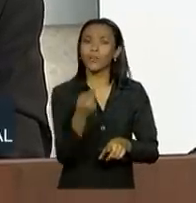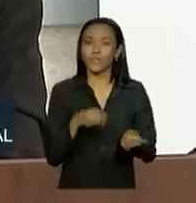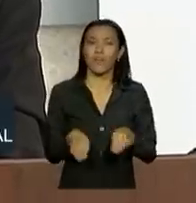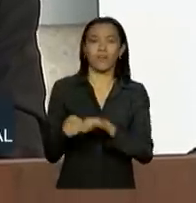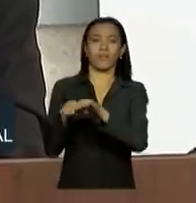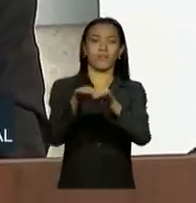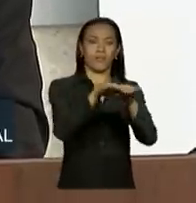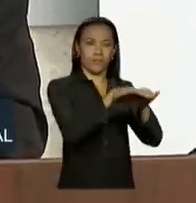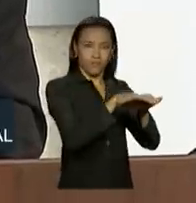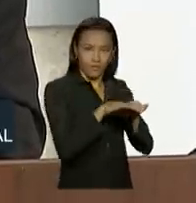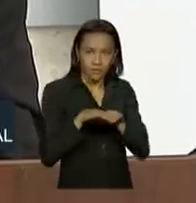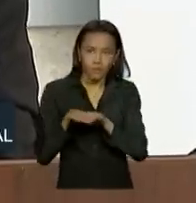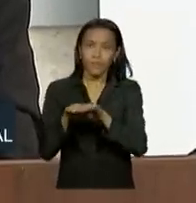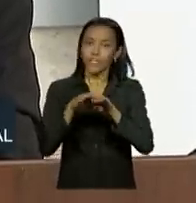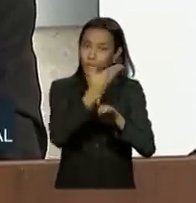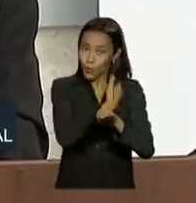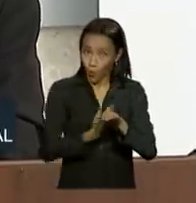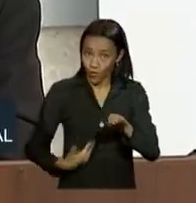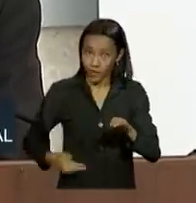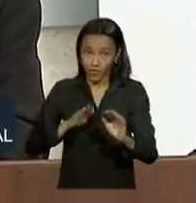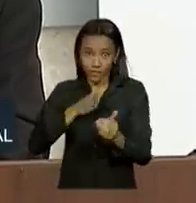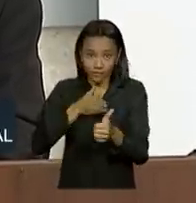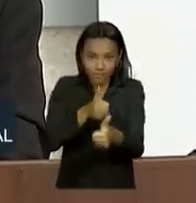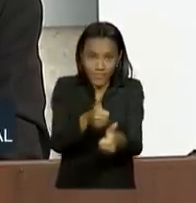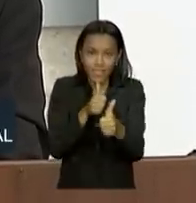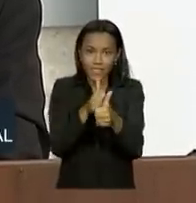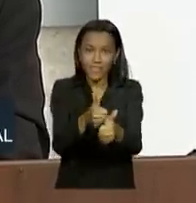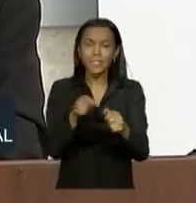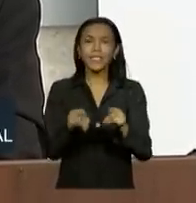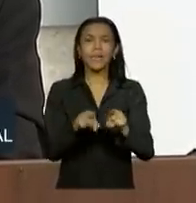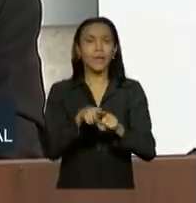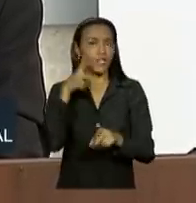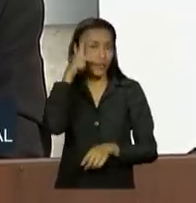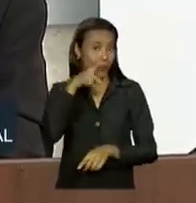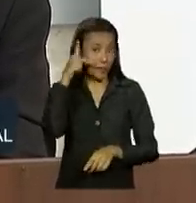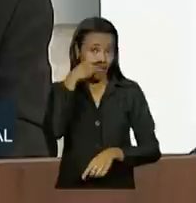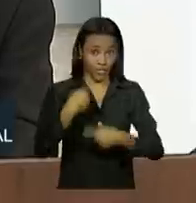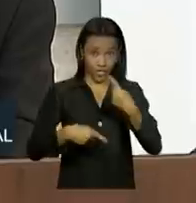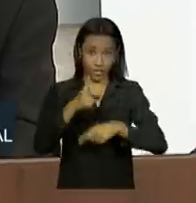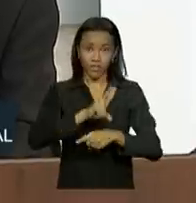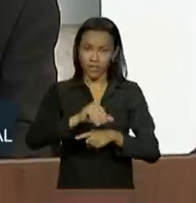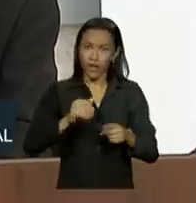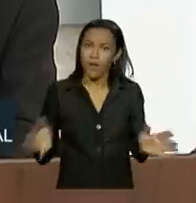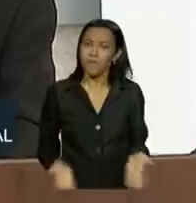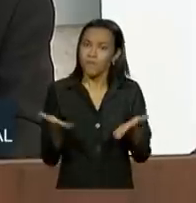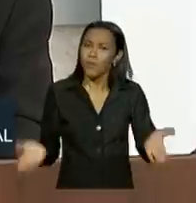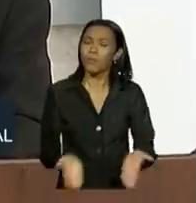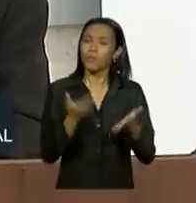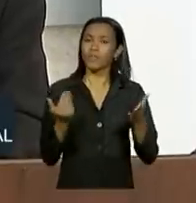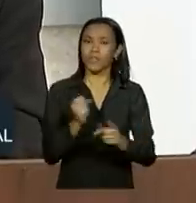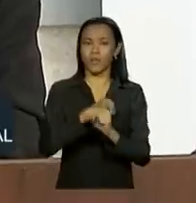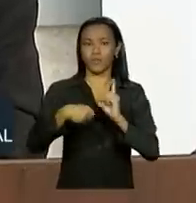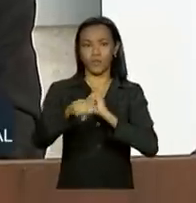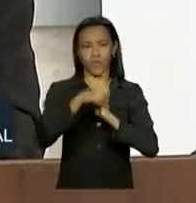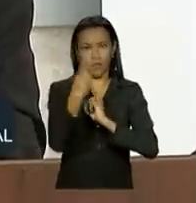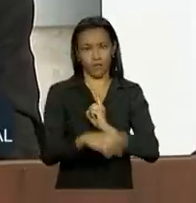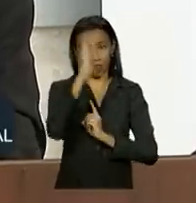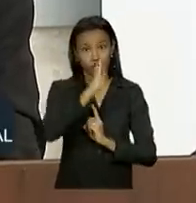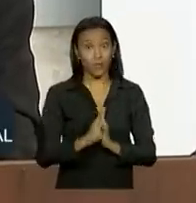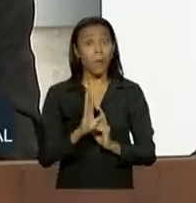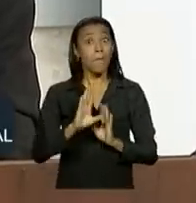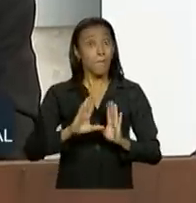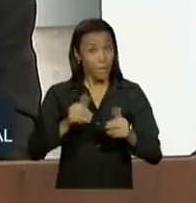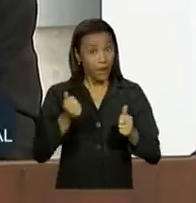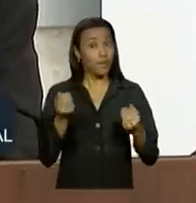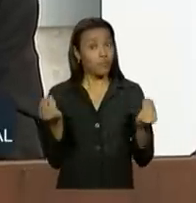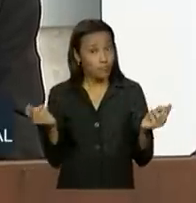rege a ação do Estado e as políticas públicas que mobilizarão a sociedade brasileira para construir o seu